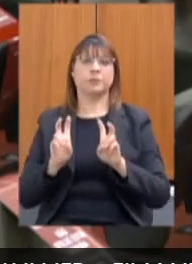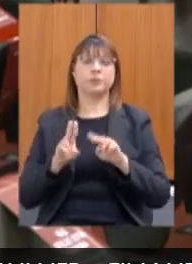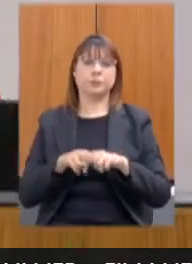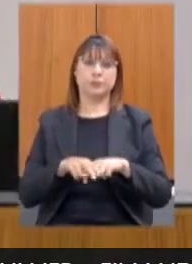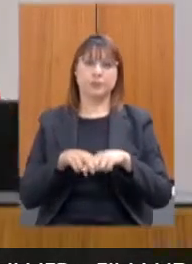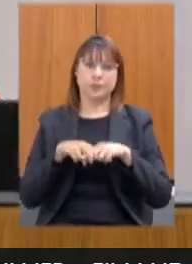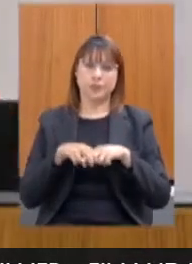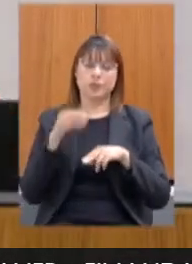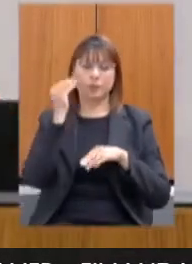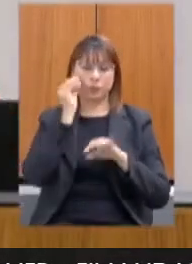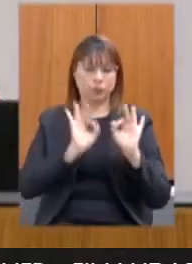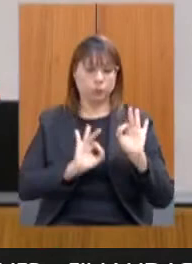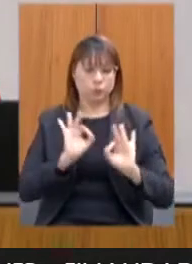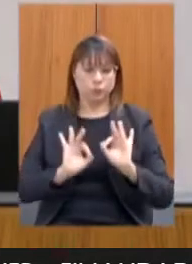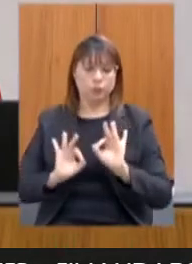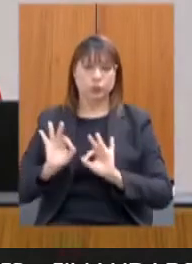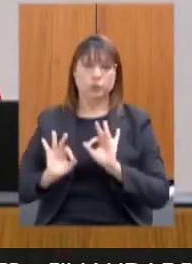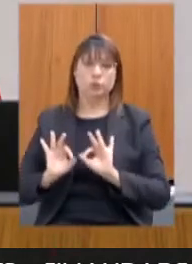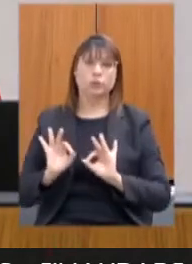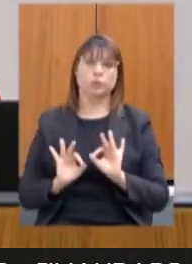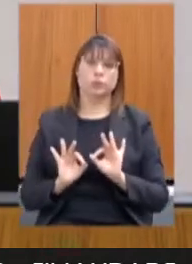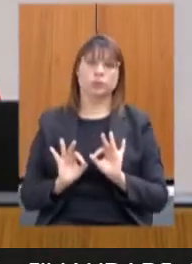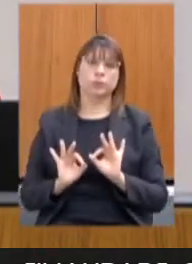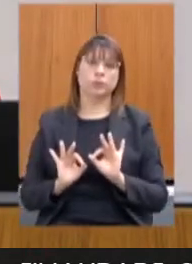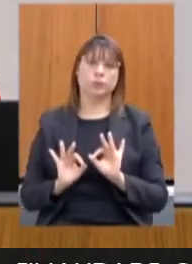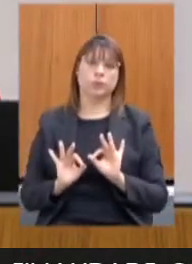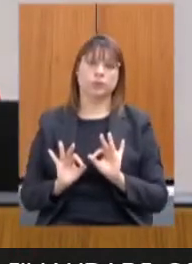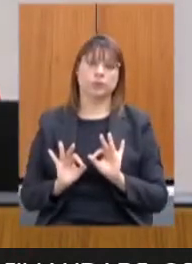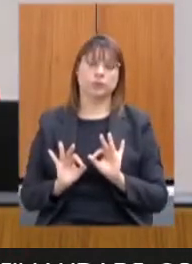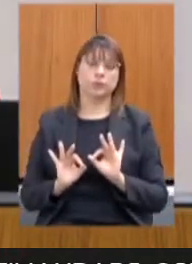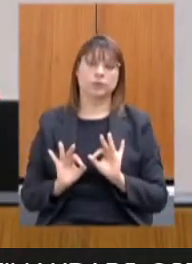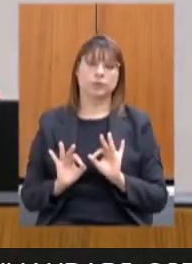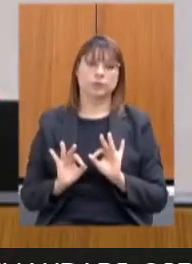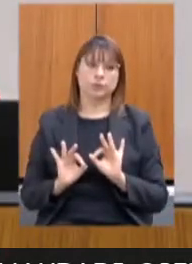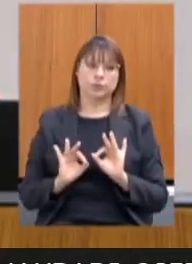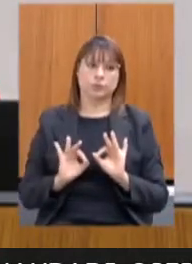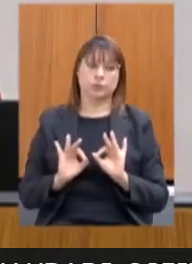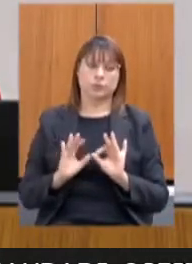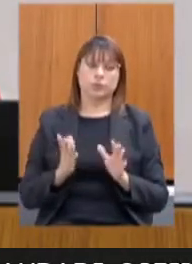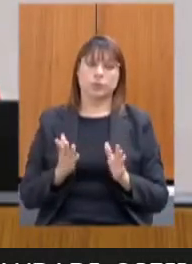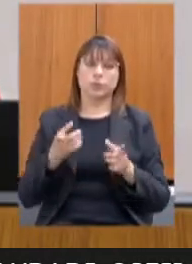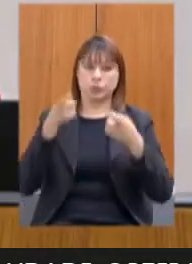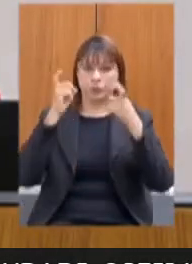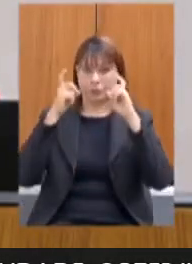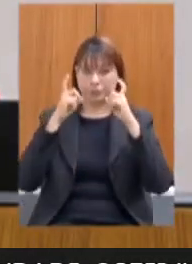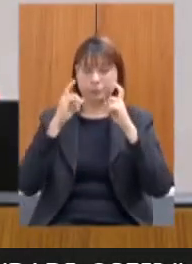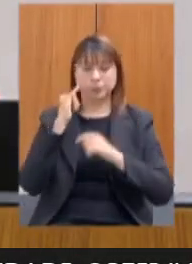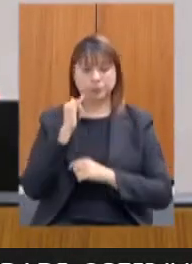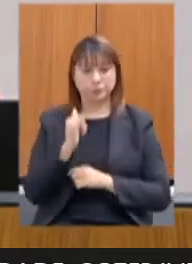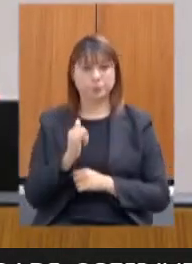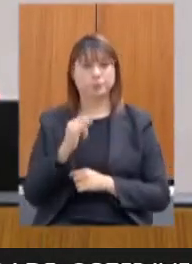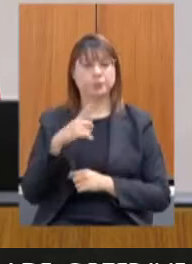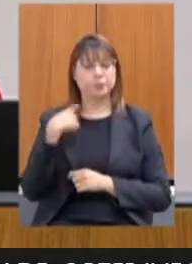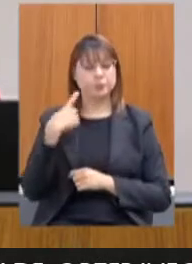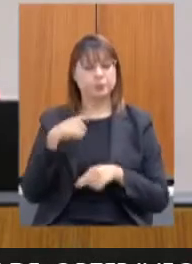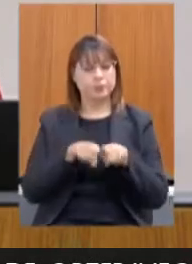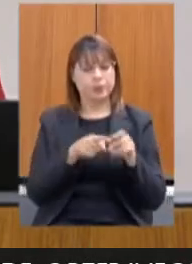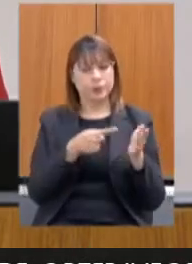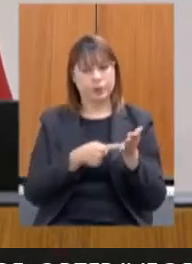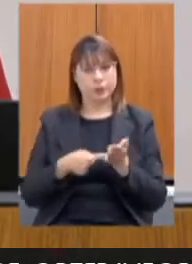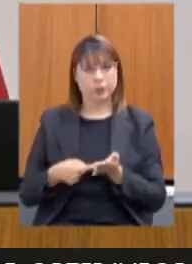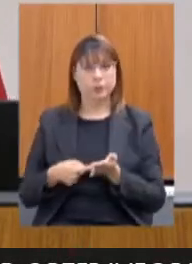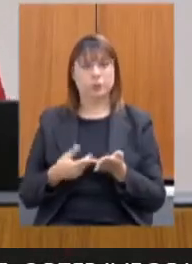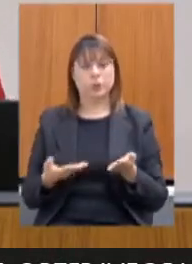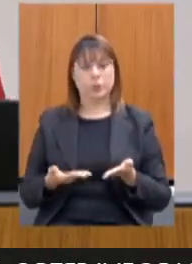tendo em vista a organização dessa audiência, comunica aos parlamentares e aos convidados que os